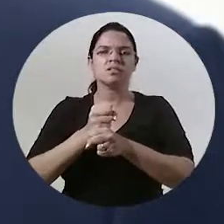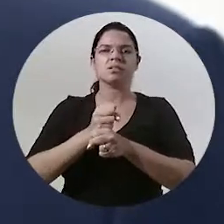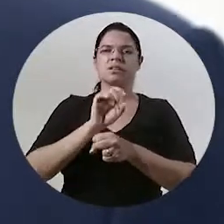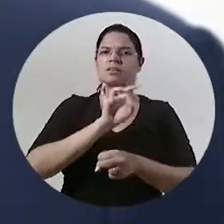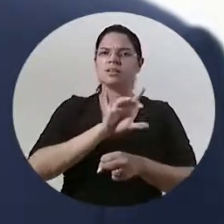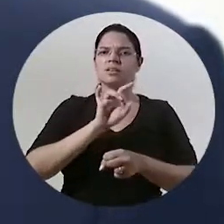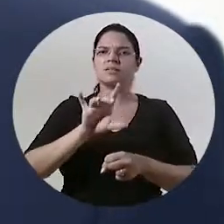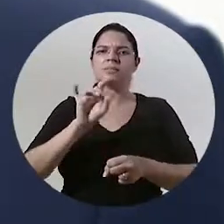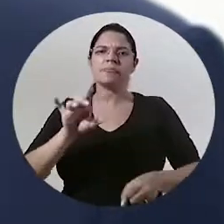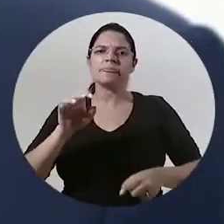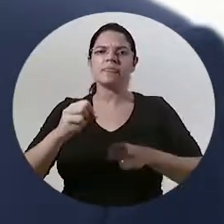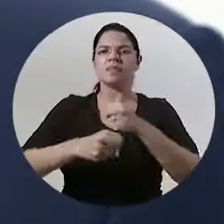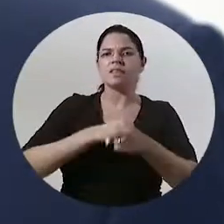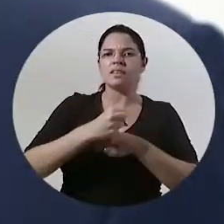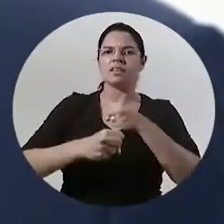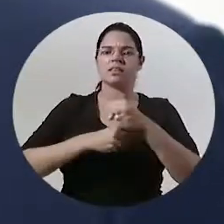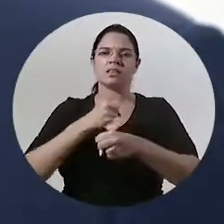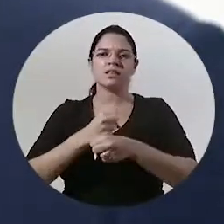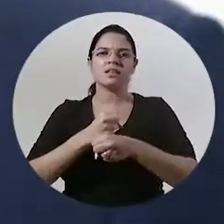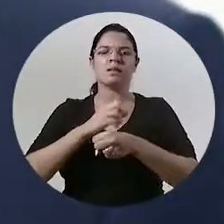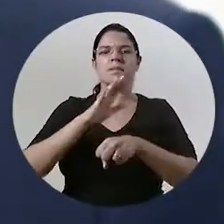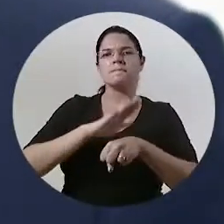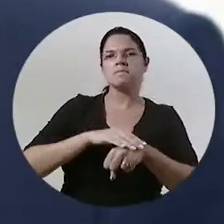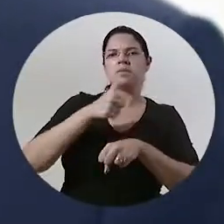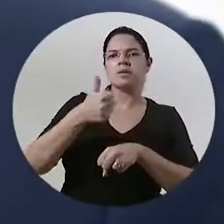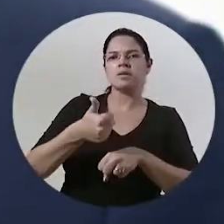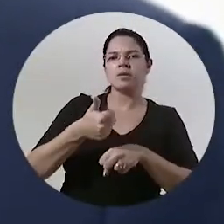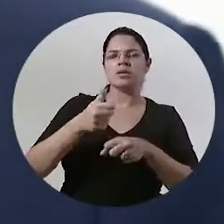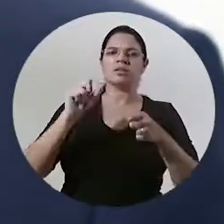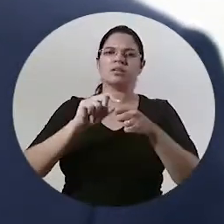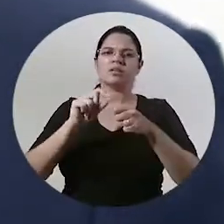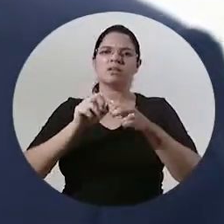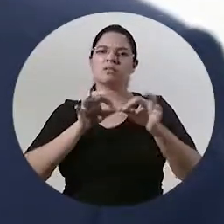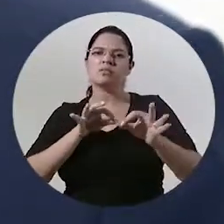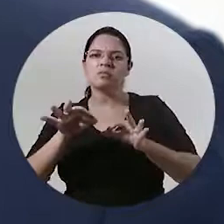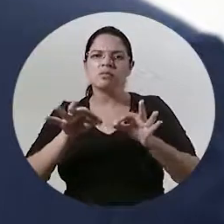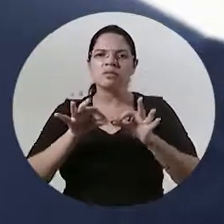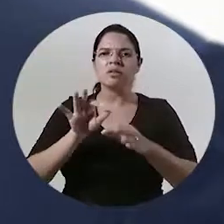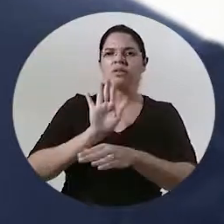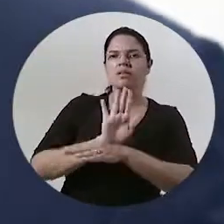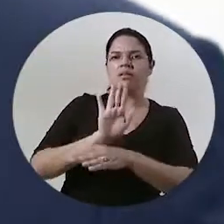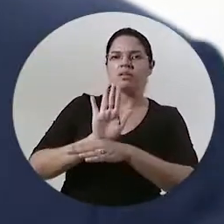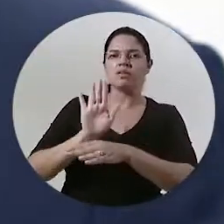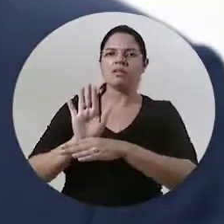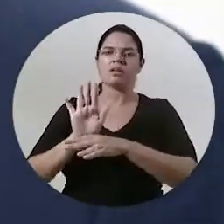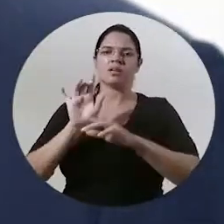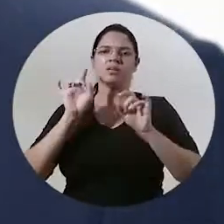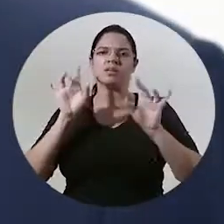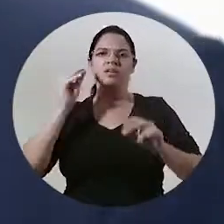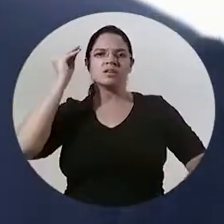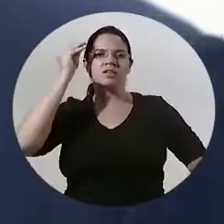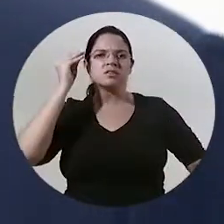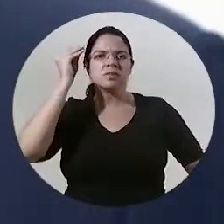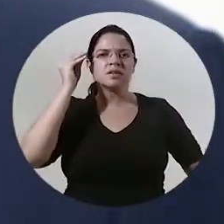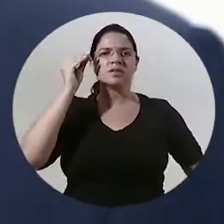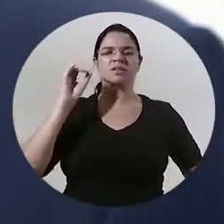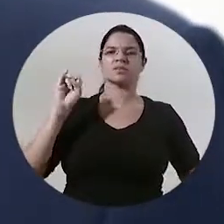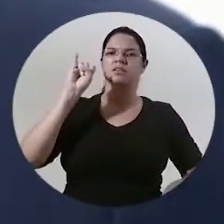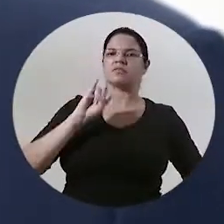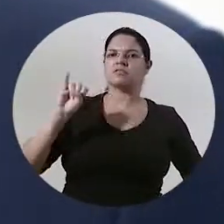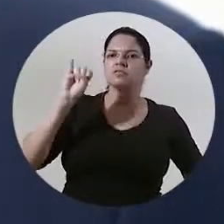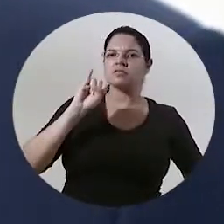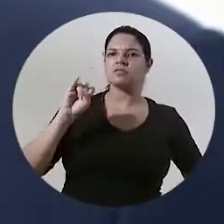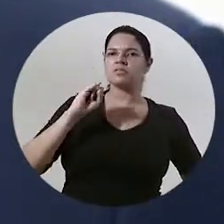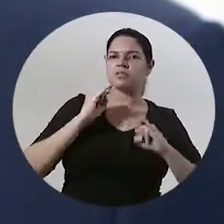uma edição mais adequada mais amparada com dados de experiência e de informações que ao longo dos